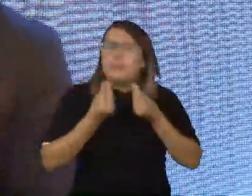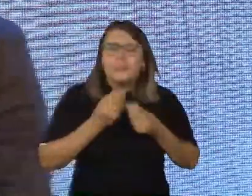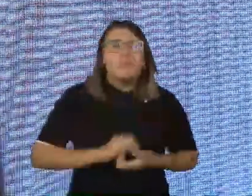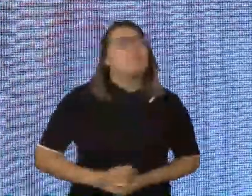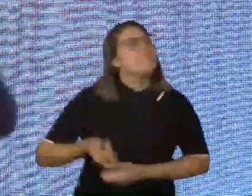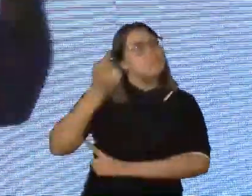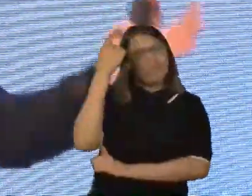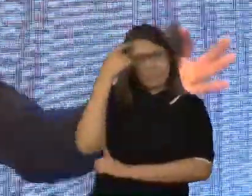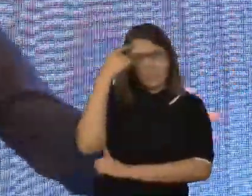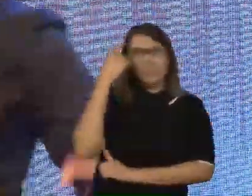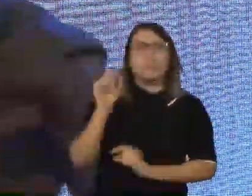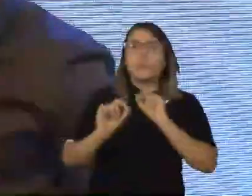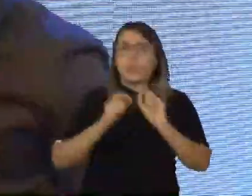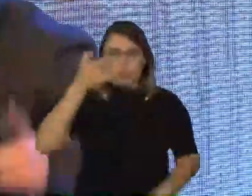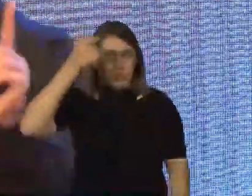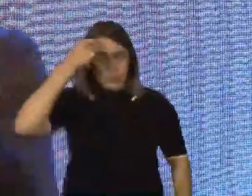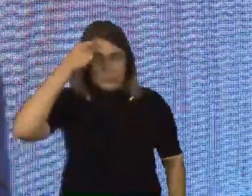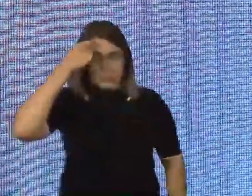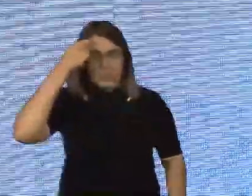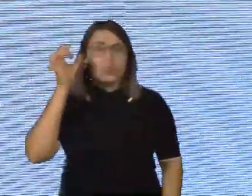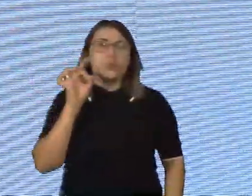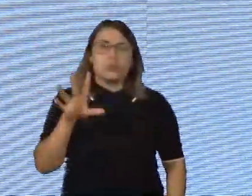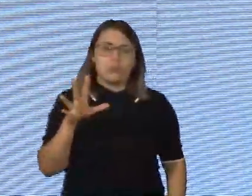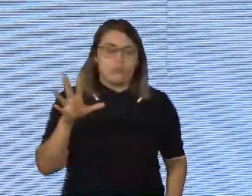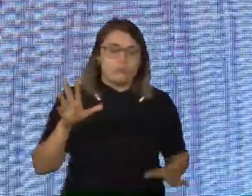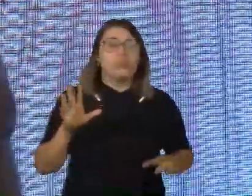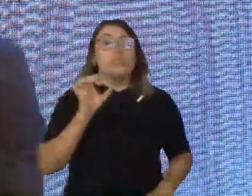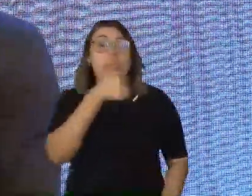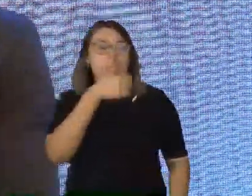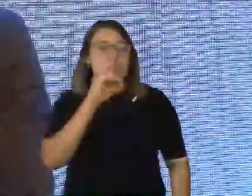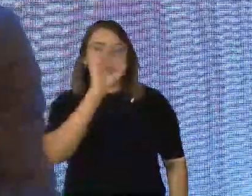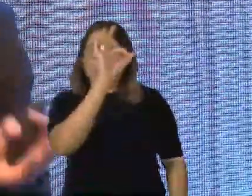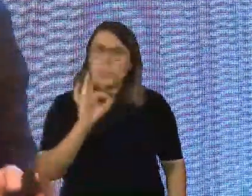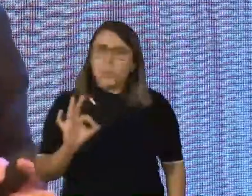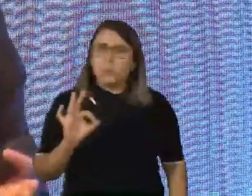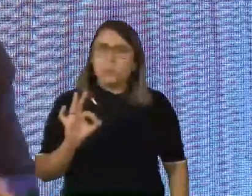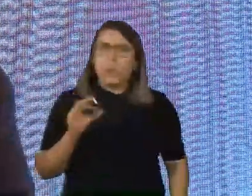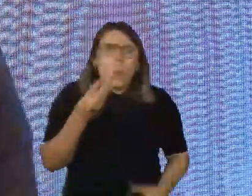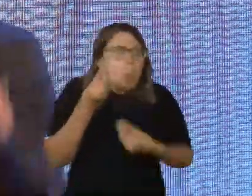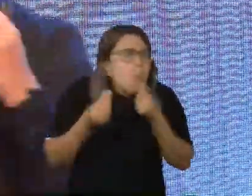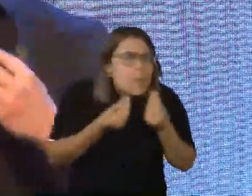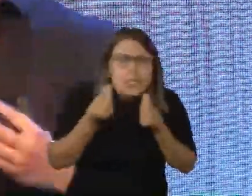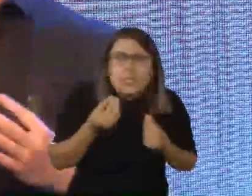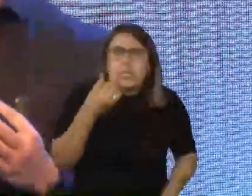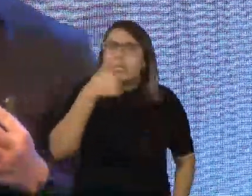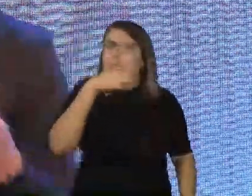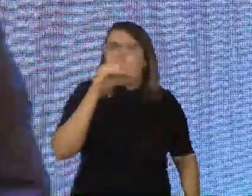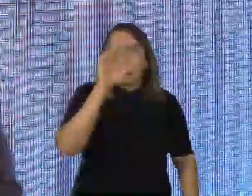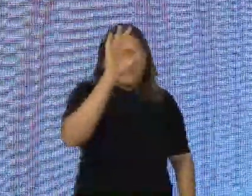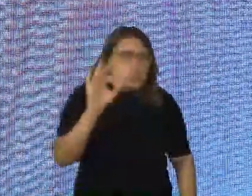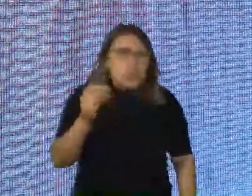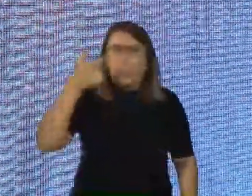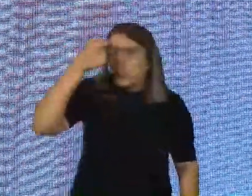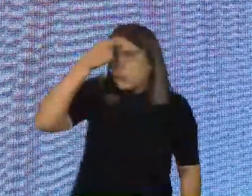Vejam bem, a consciente que nós estamos aqui, opera apenas no funcionamento de 10%. Mas tudo aquilo que a gente representa,